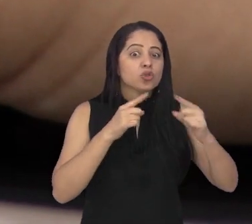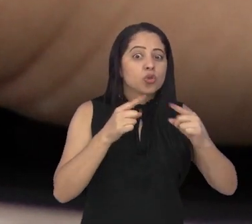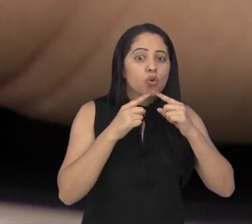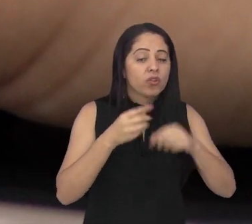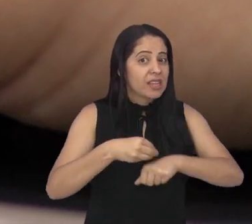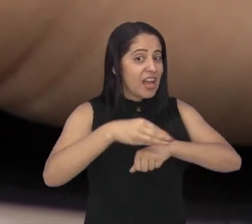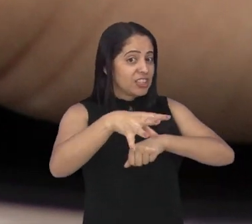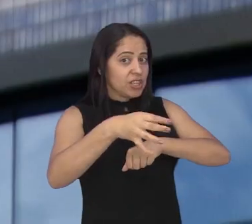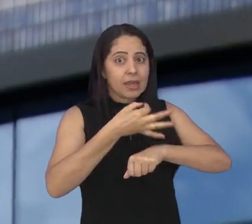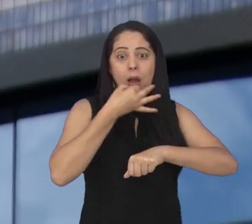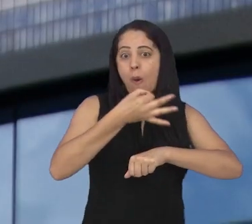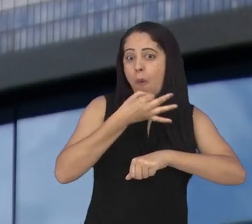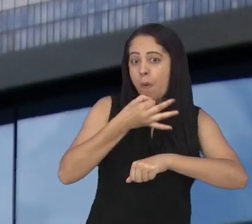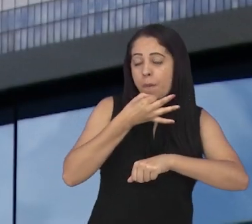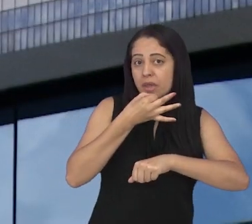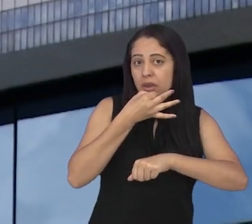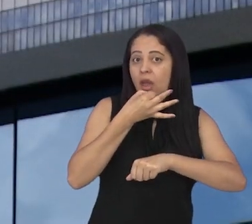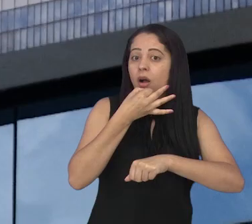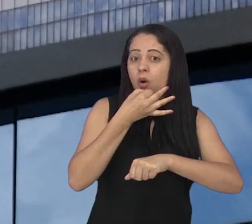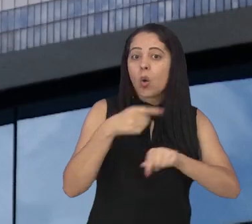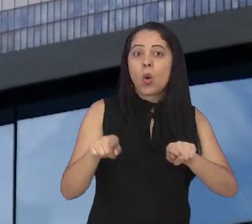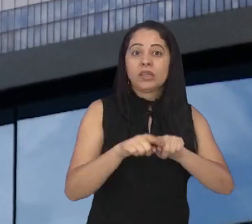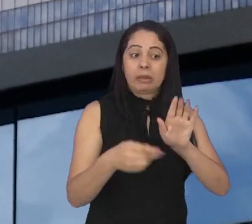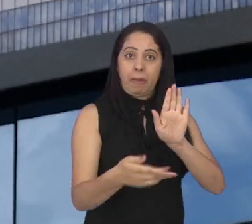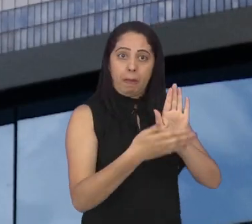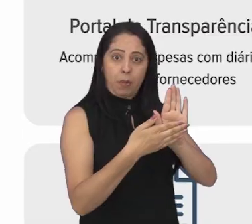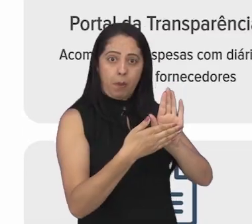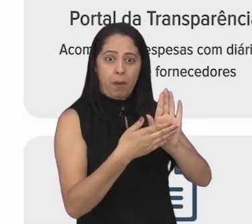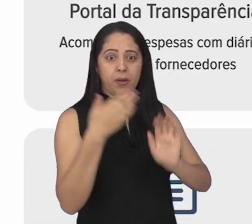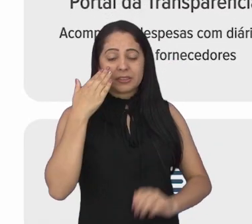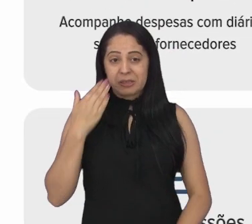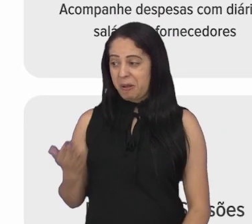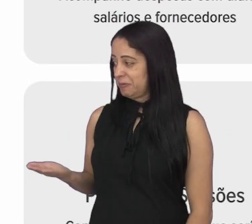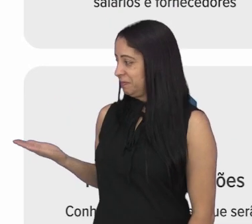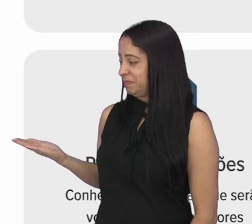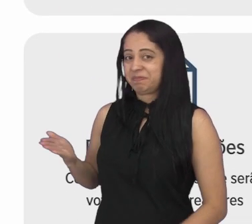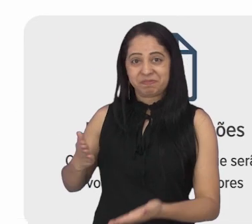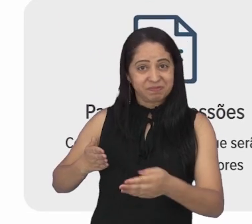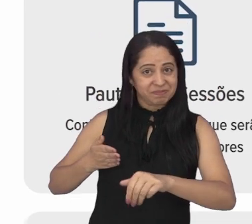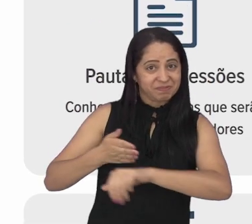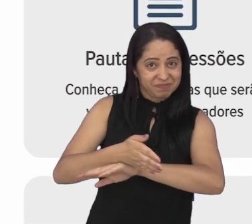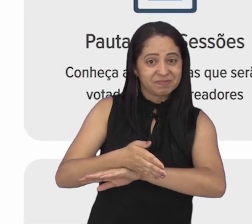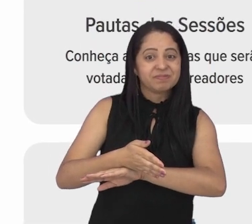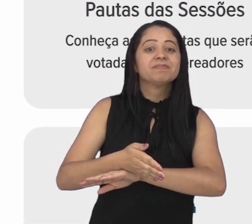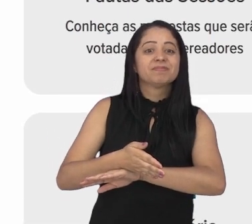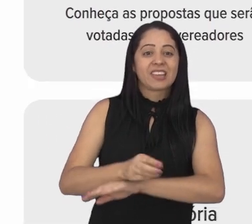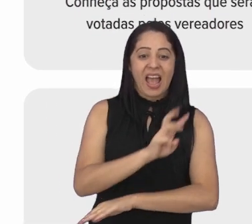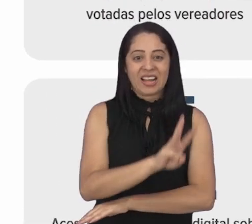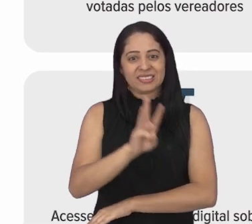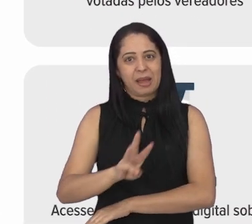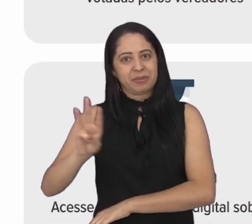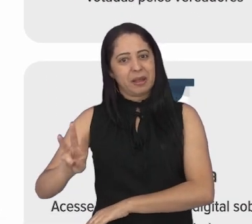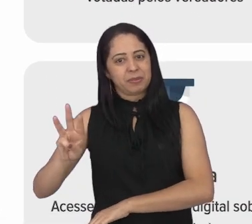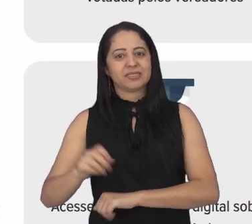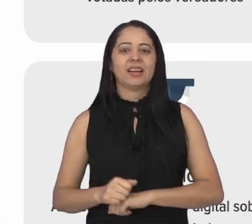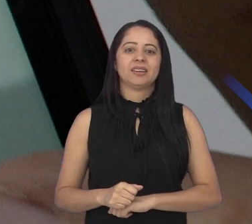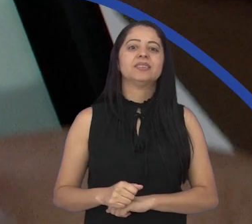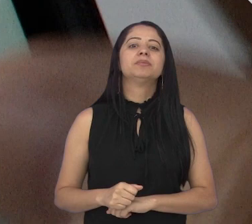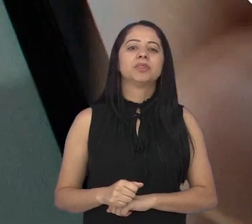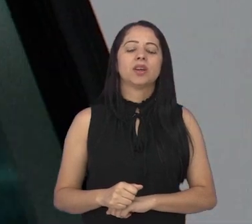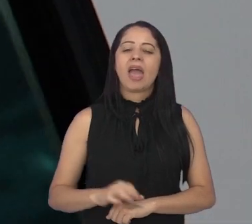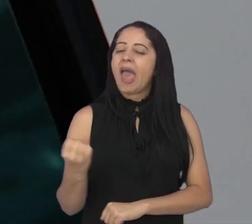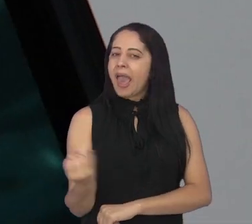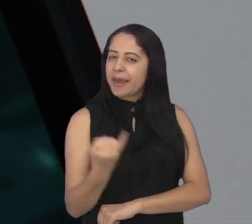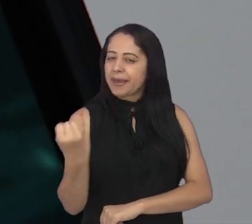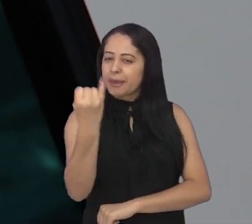sugestão ou apontamento sobre o Legislativo podem ser feitos pela ferramenta Fale Conosco, no site da Câmara.